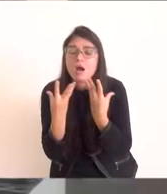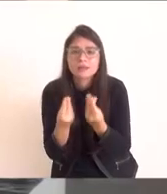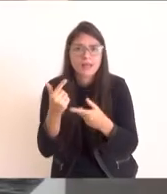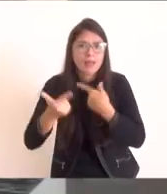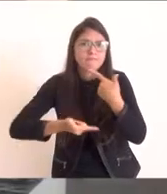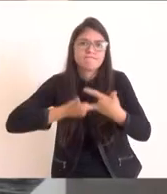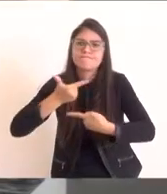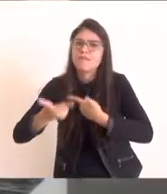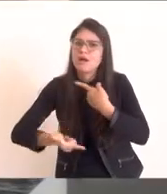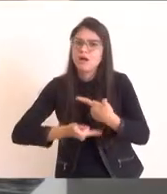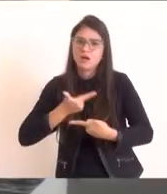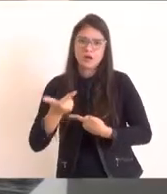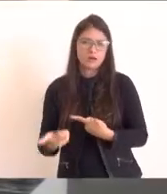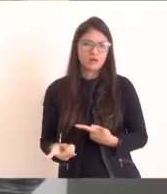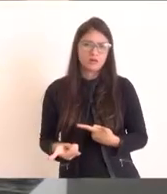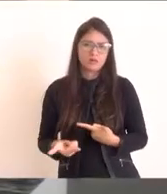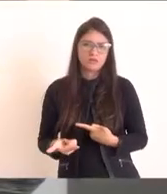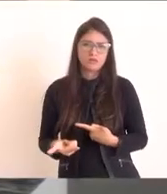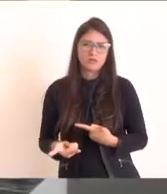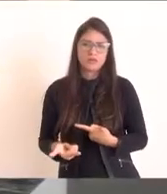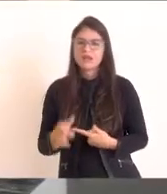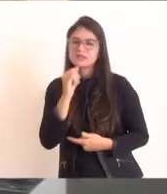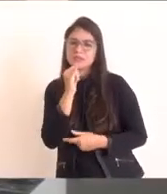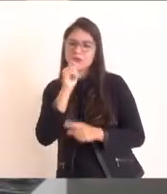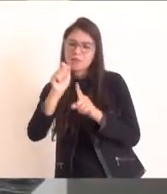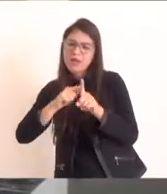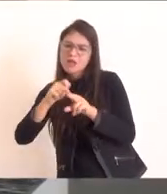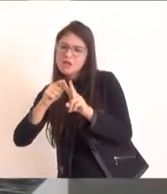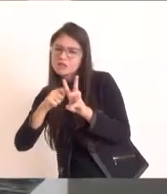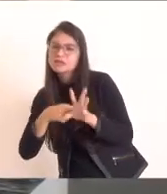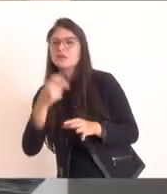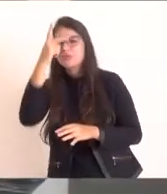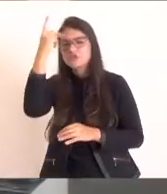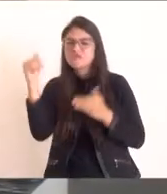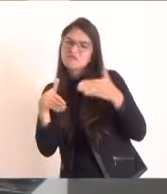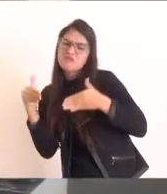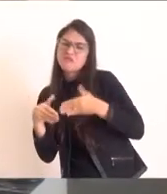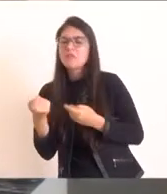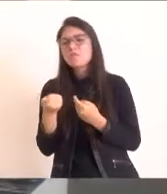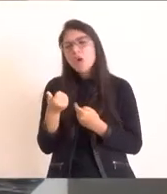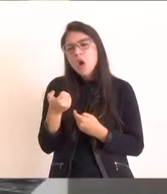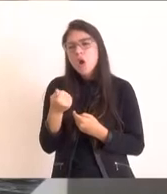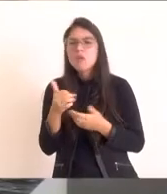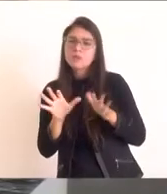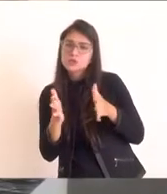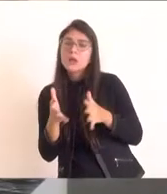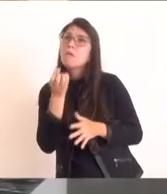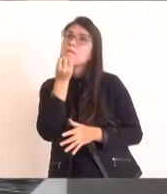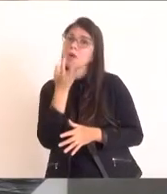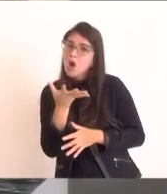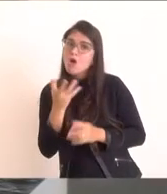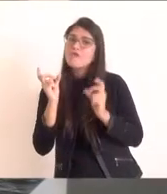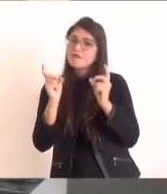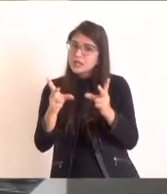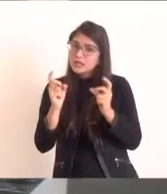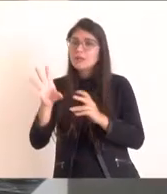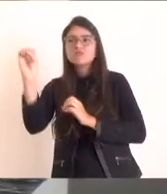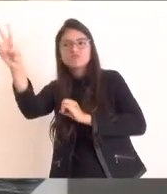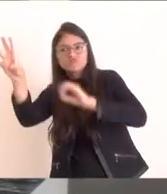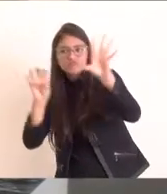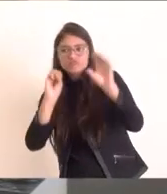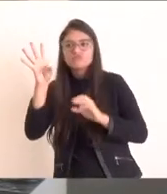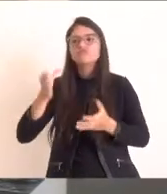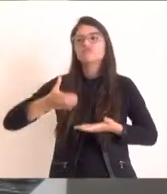E, na baixa temporada, a gente consegue fazer as vendas na exportação. Só que,